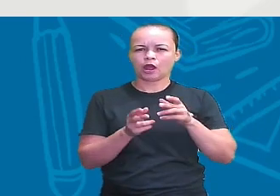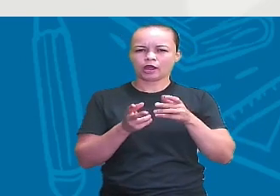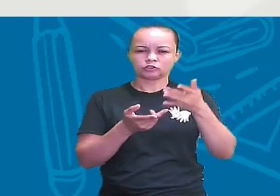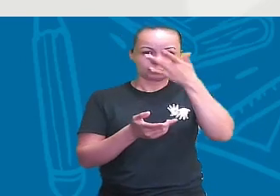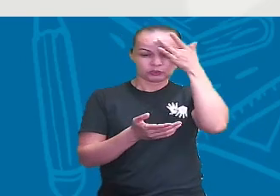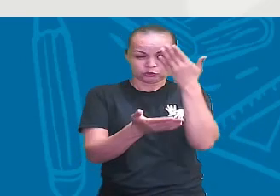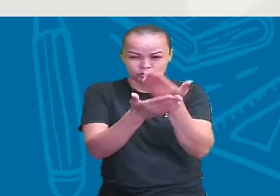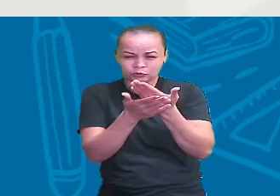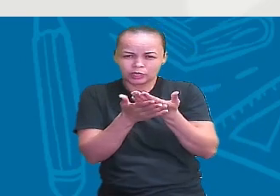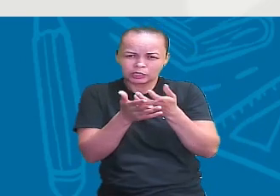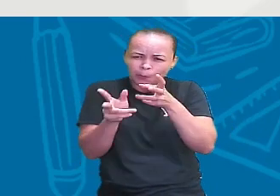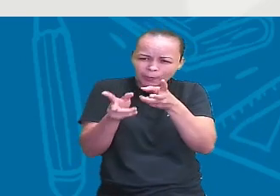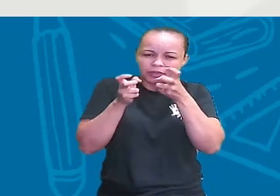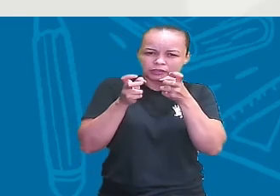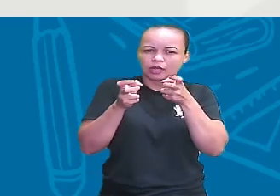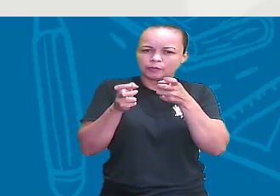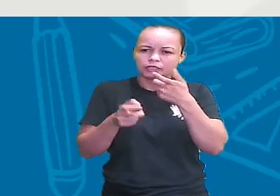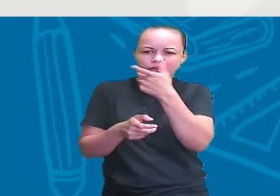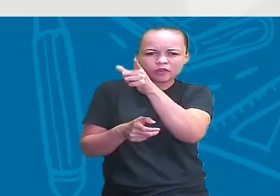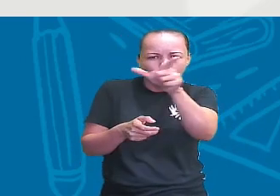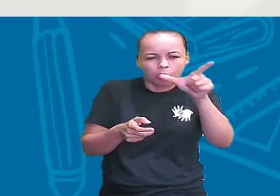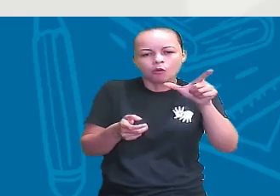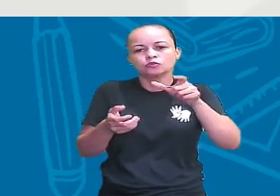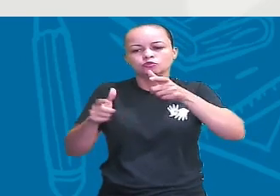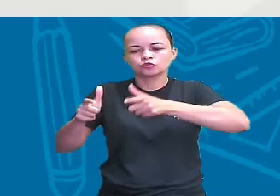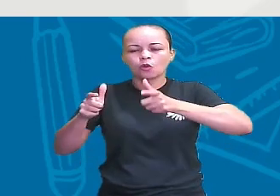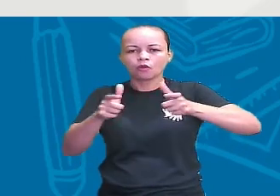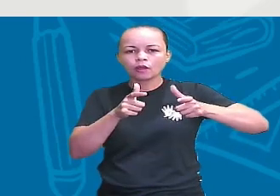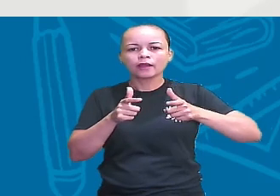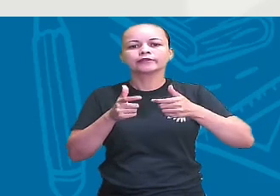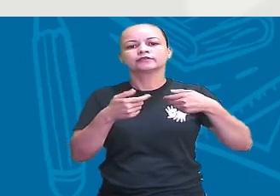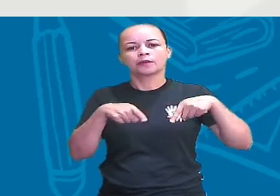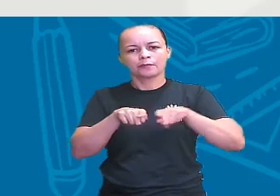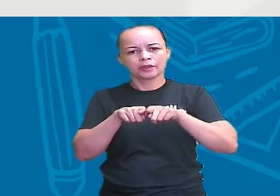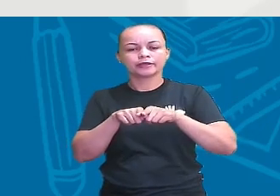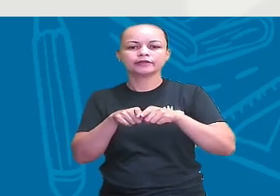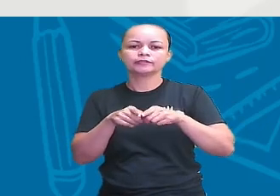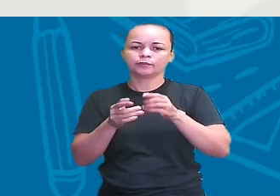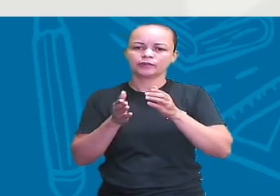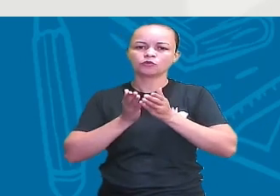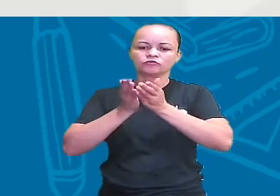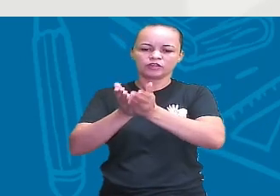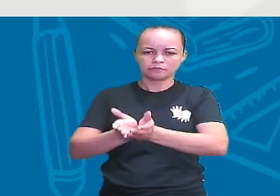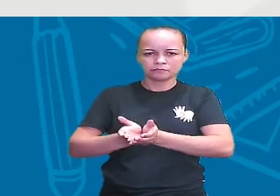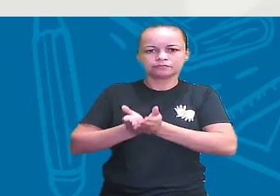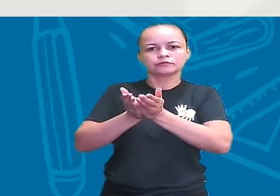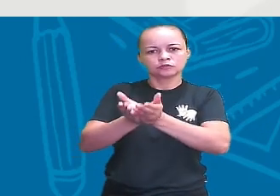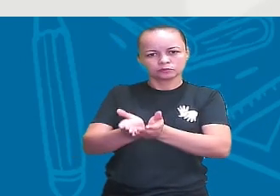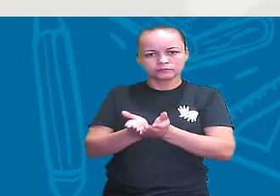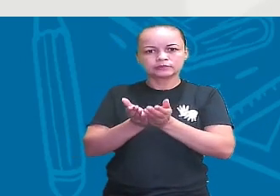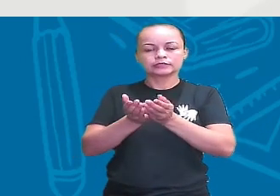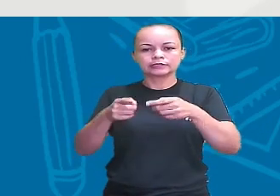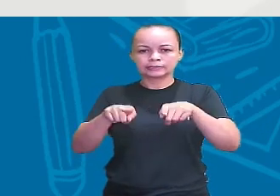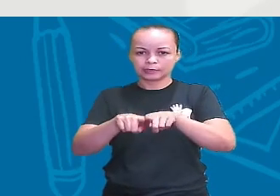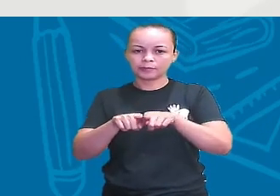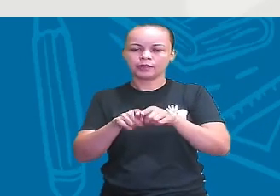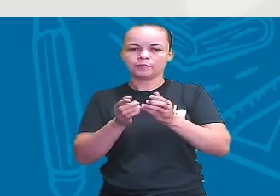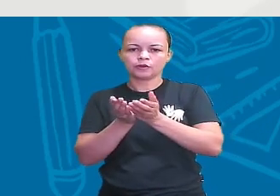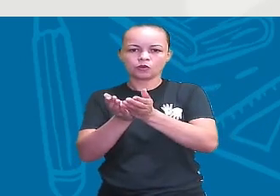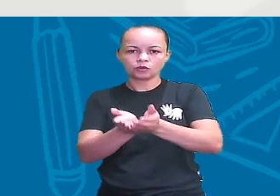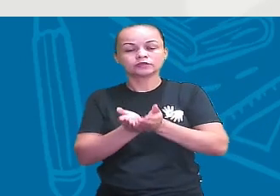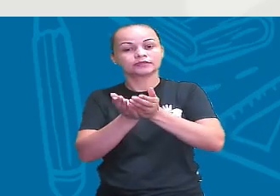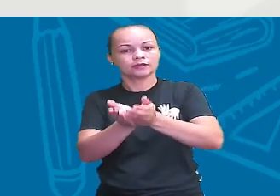chegando na América, né? Por via marítima, como eu falei pra vocês anteriormente. E aí, essa daí seria navegando pelo Oceano